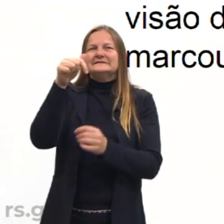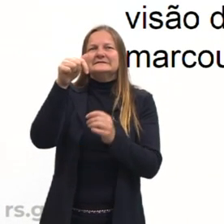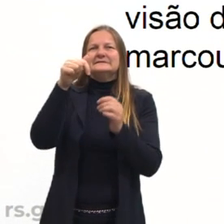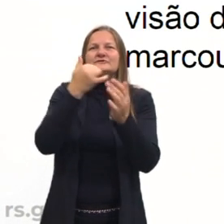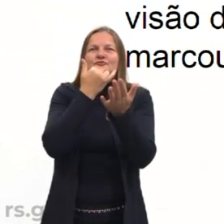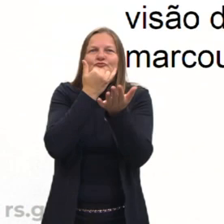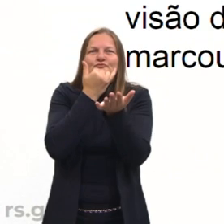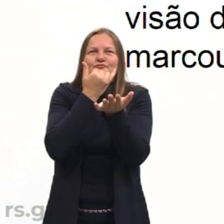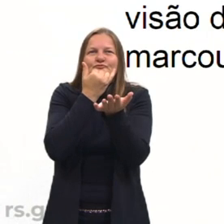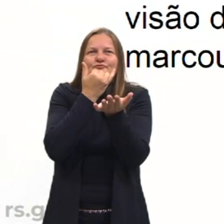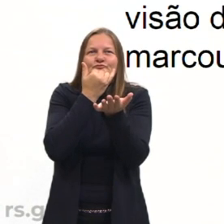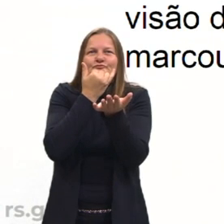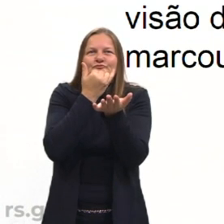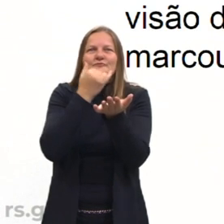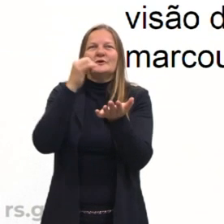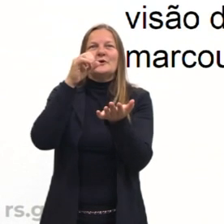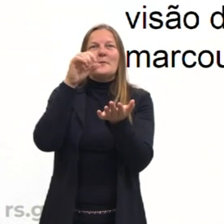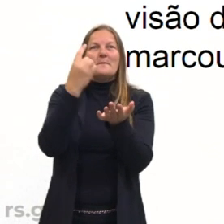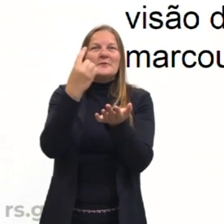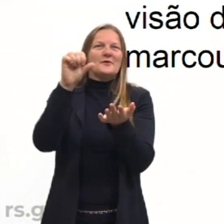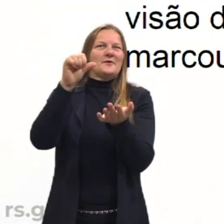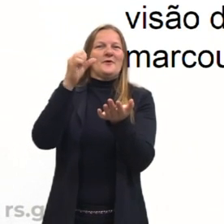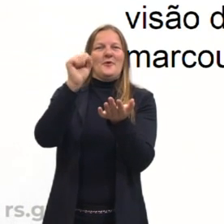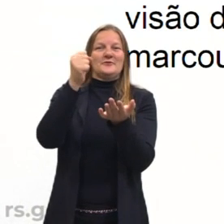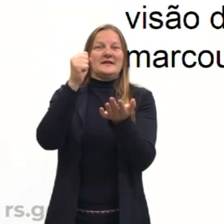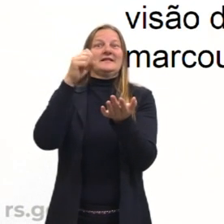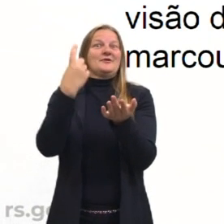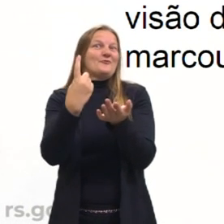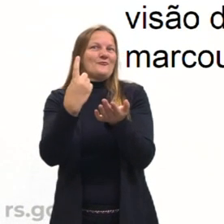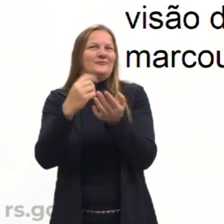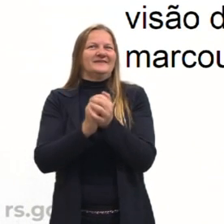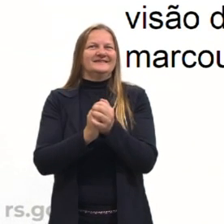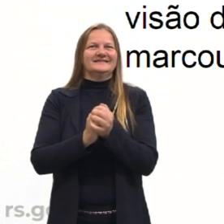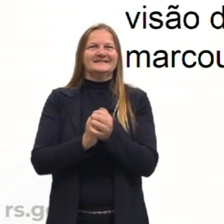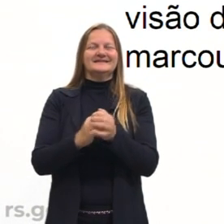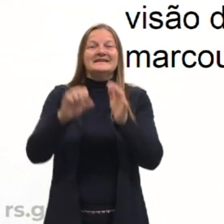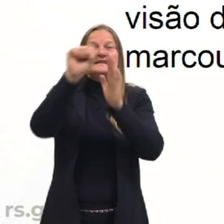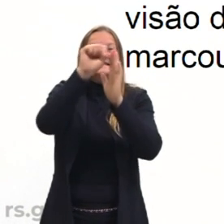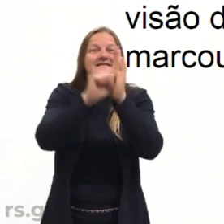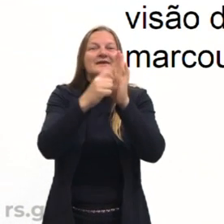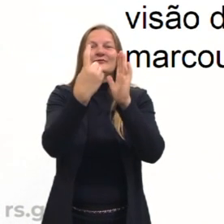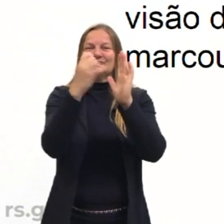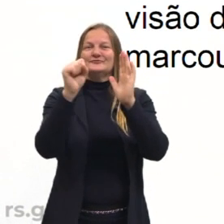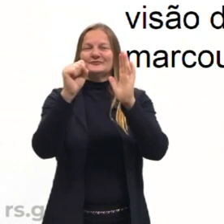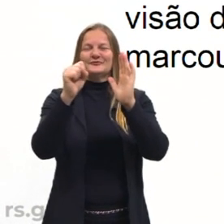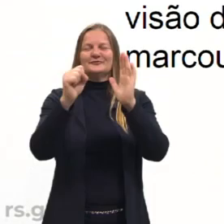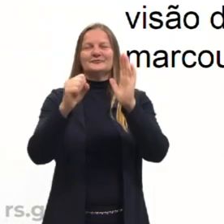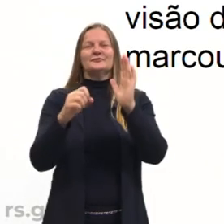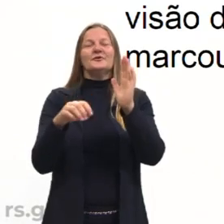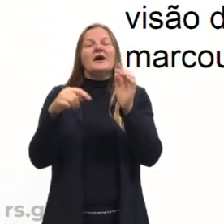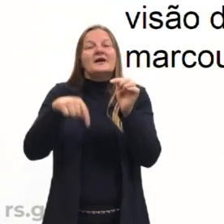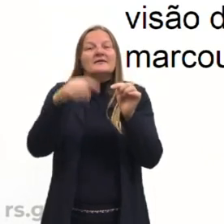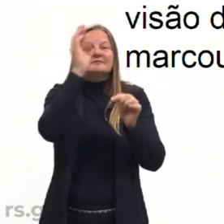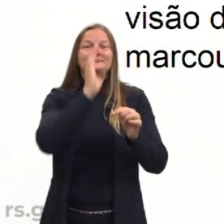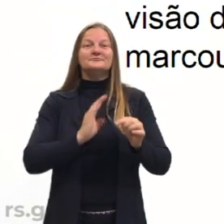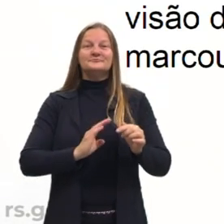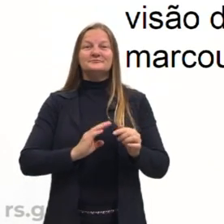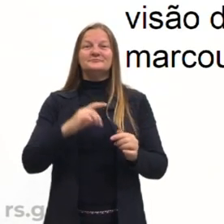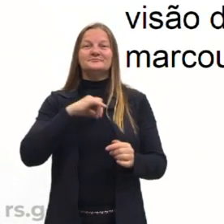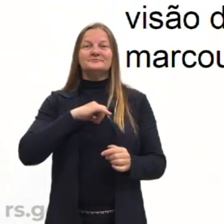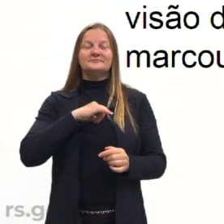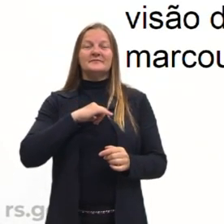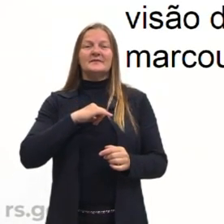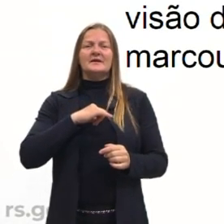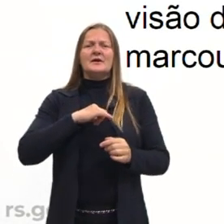slide século XIX, por quê? Porque pega na Europa ali o final do século XVIII, e no Brasil passa toda a primeira